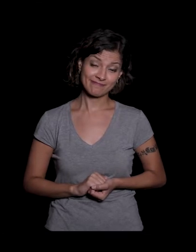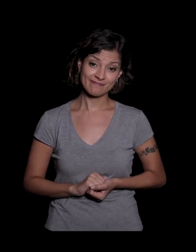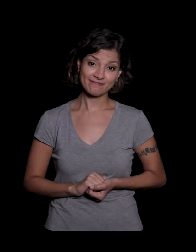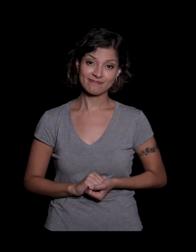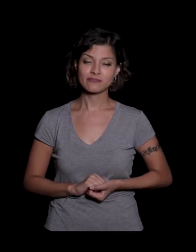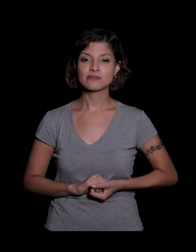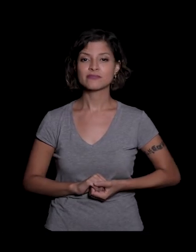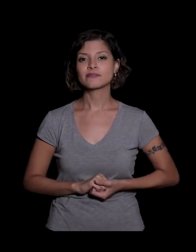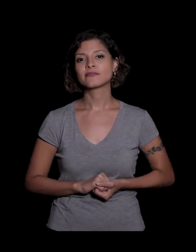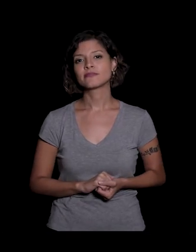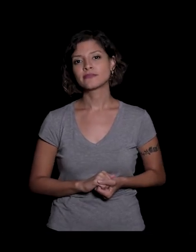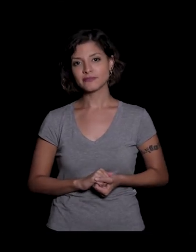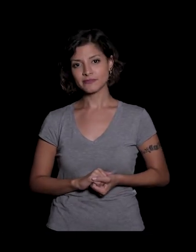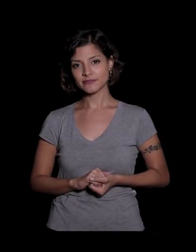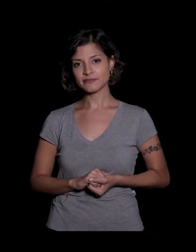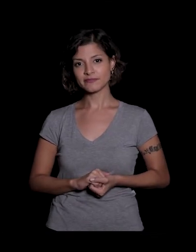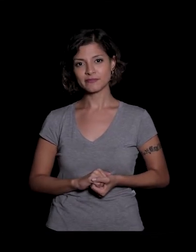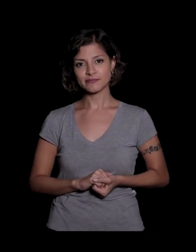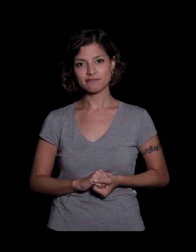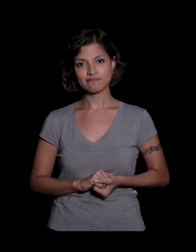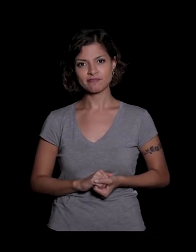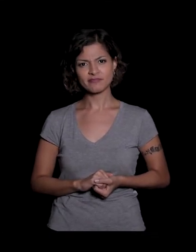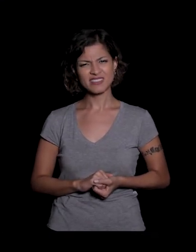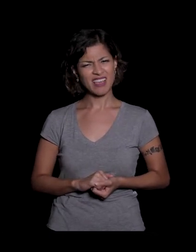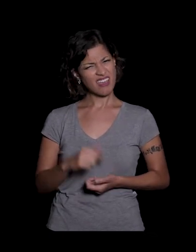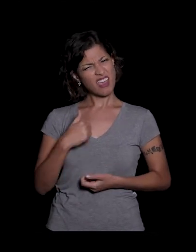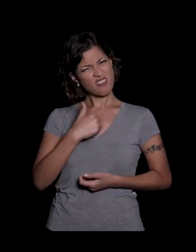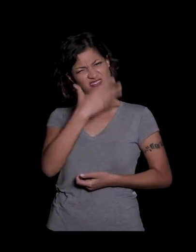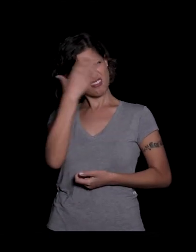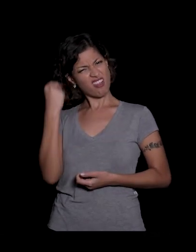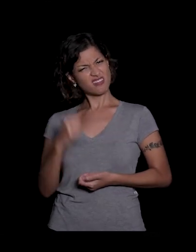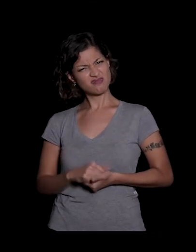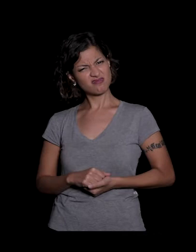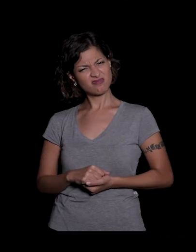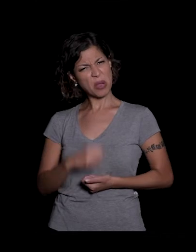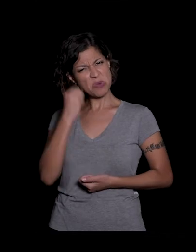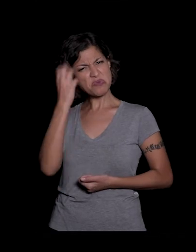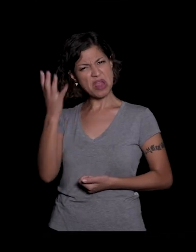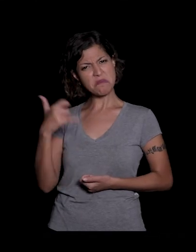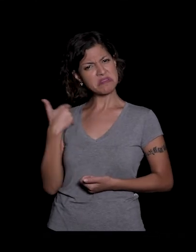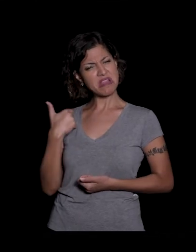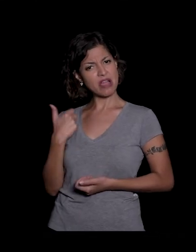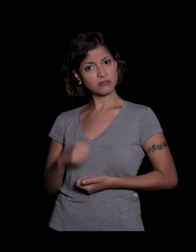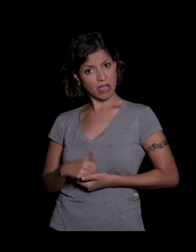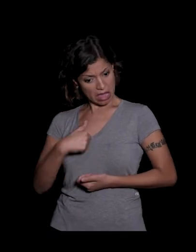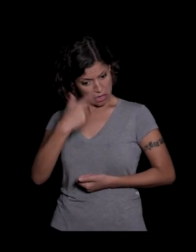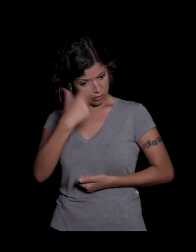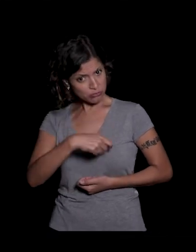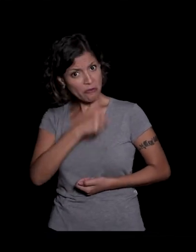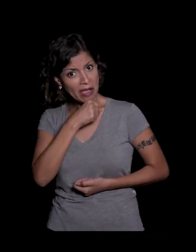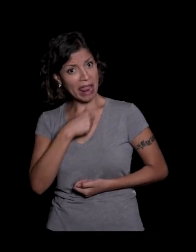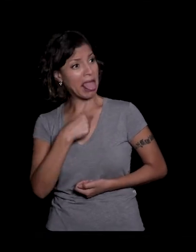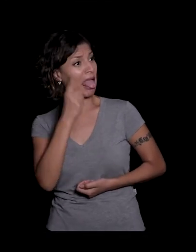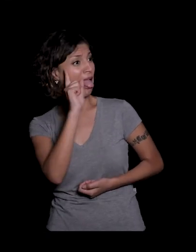você sabe o que eu esqueço eu nem lembro que eu tenho idade não eu nem sabia que eu era velha